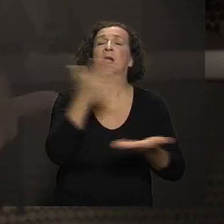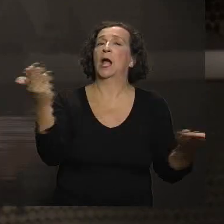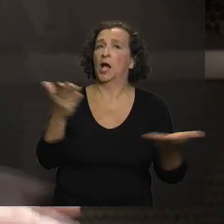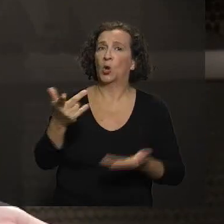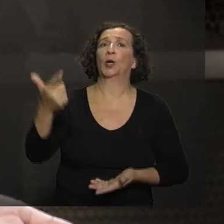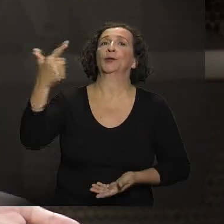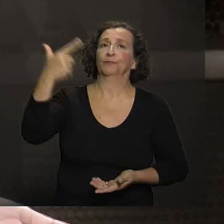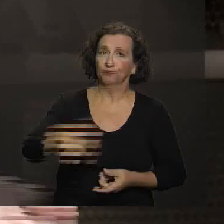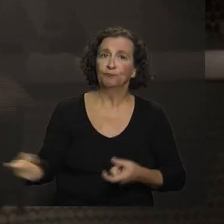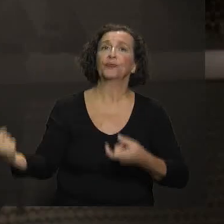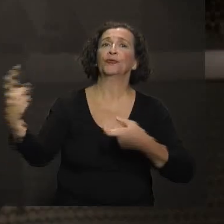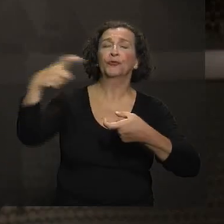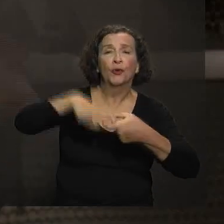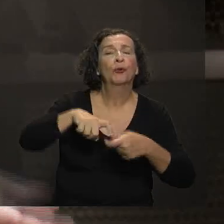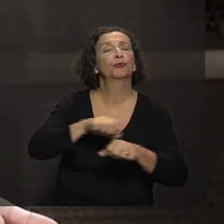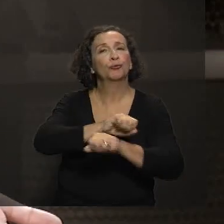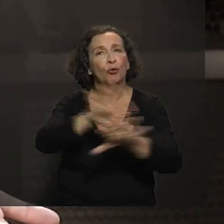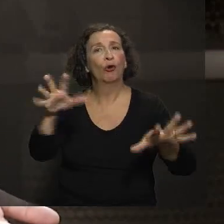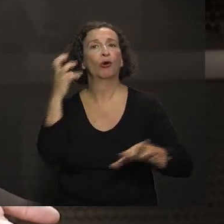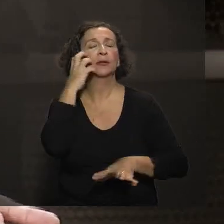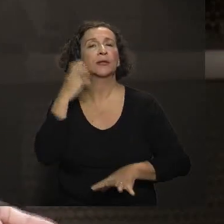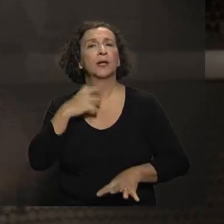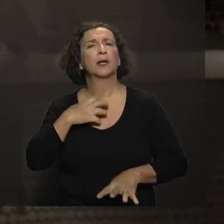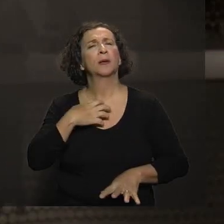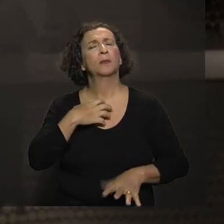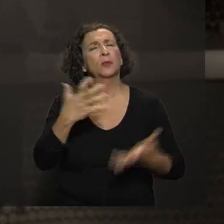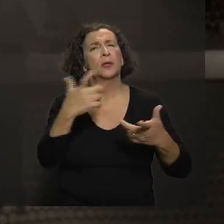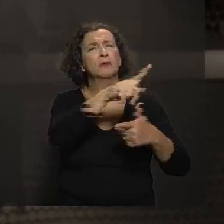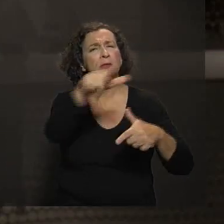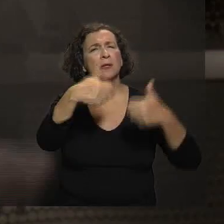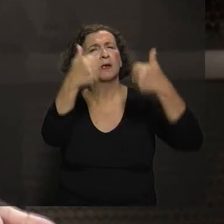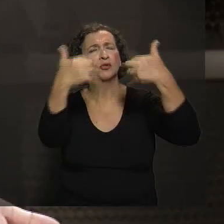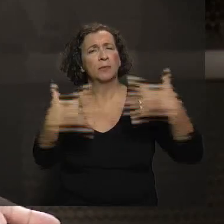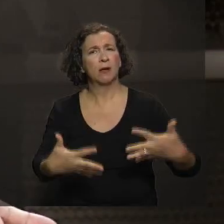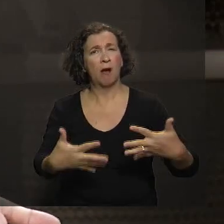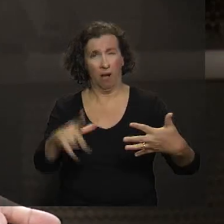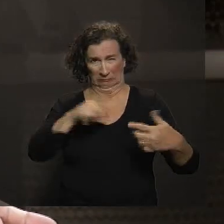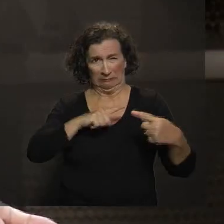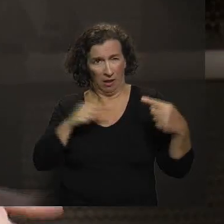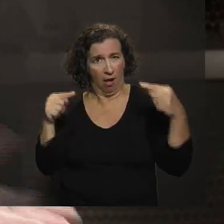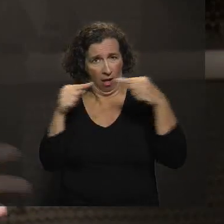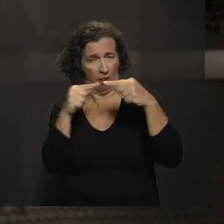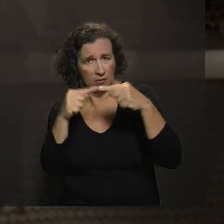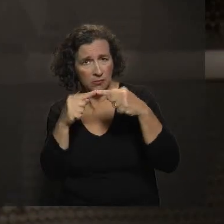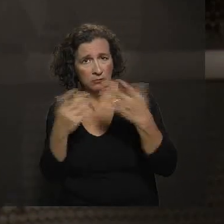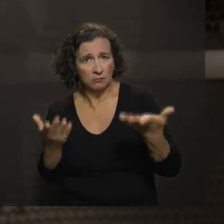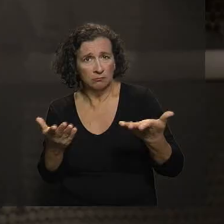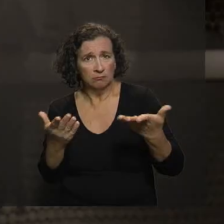porque o sarampo voltou. E aí eu queria que vocês explicassem. Isso tem alguma relação?